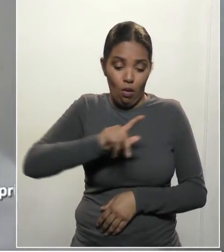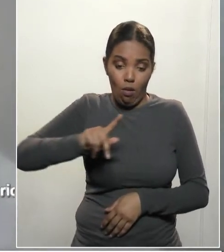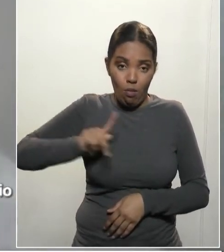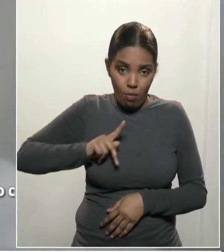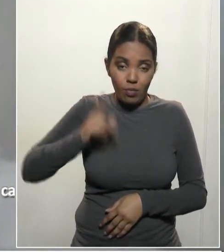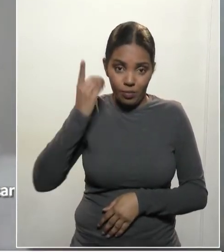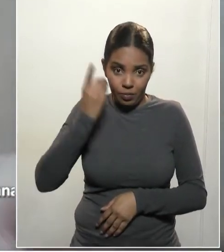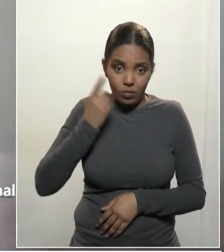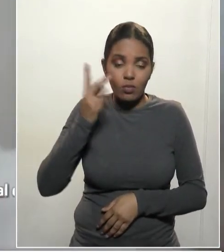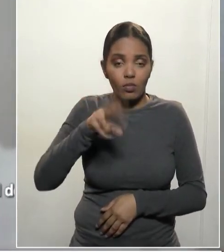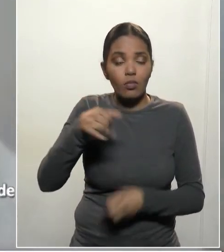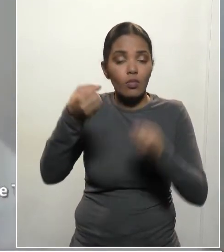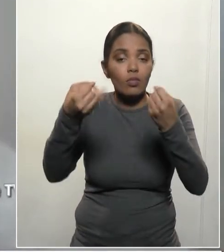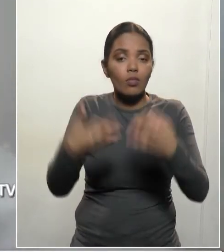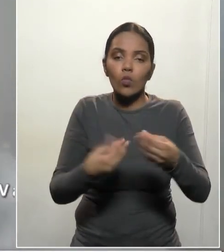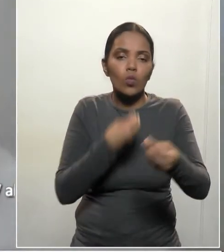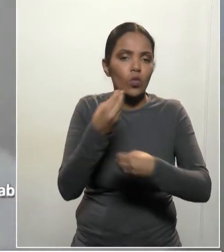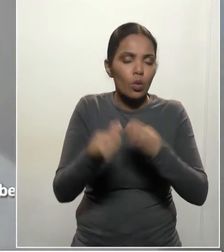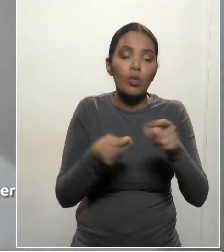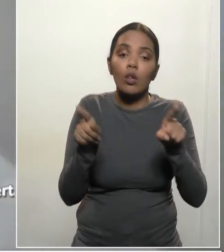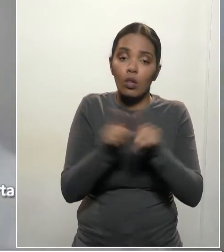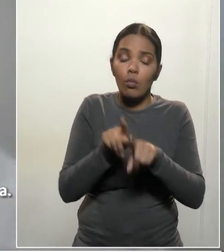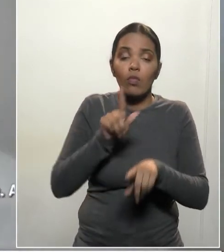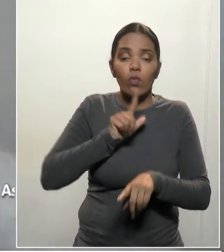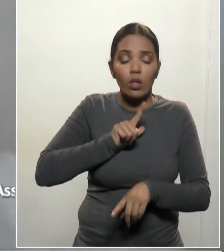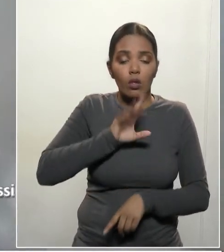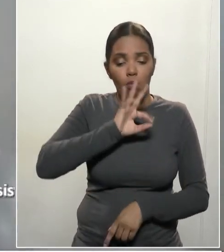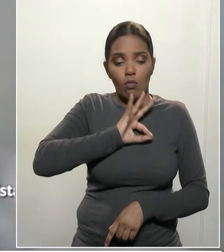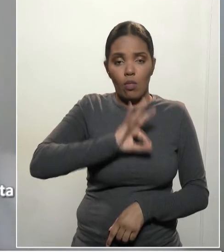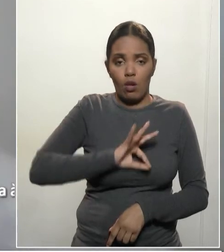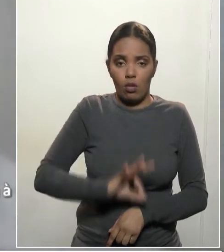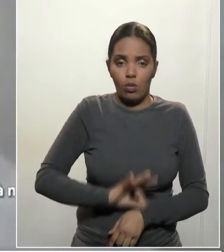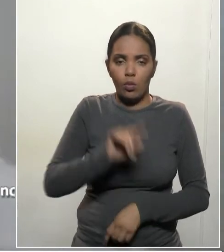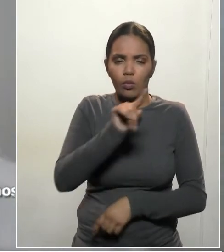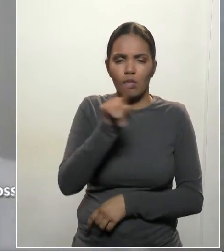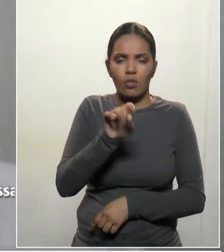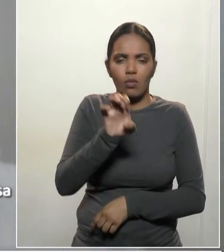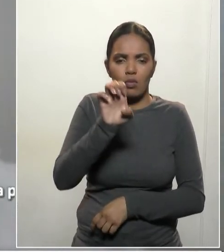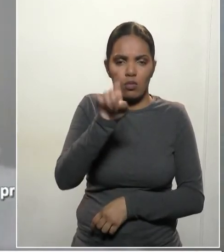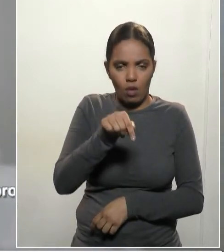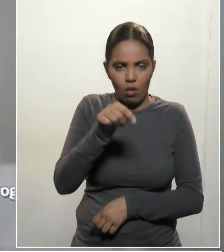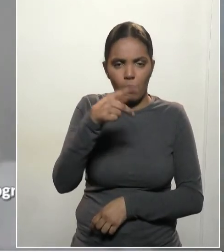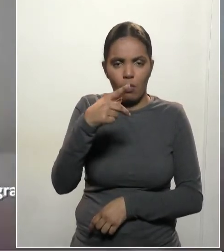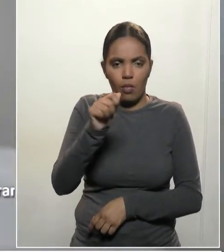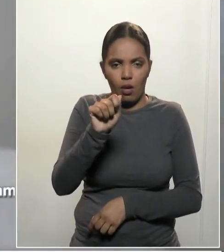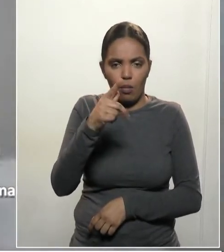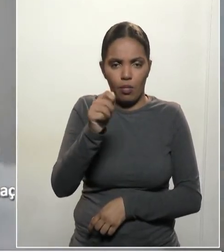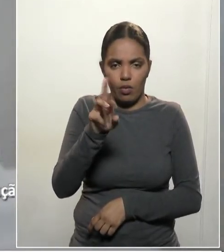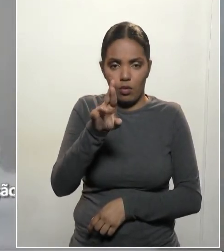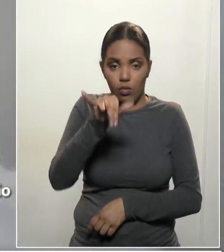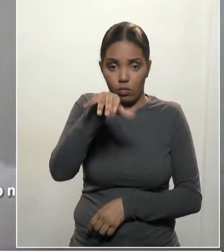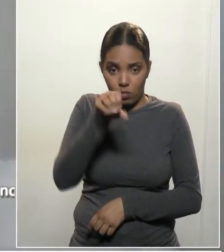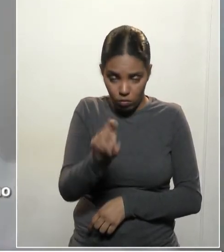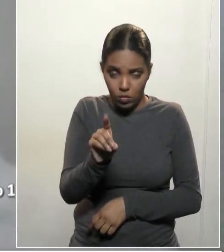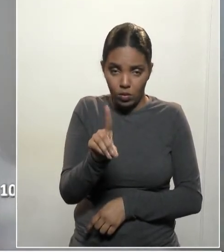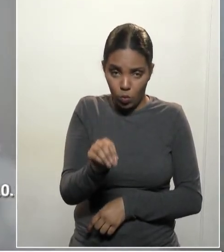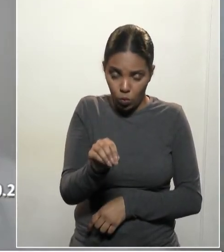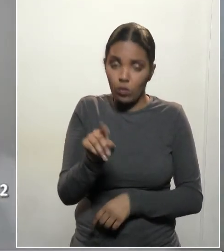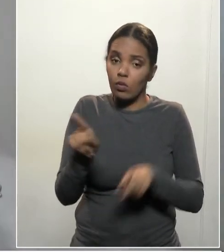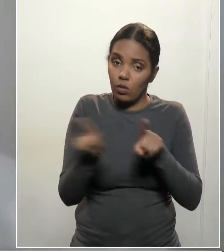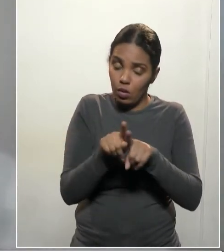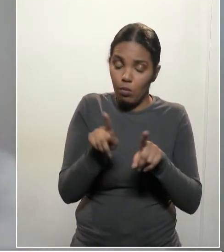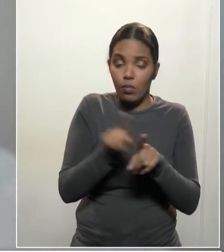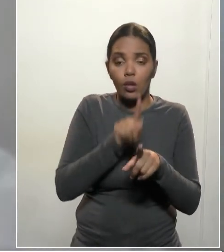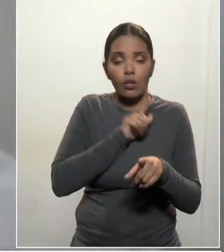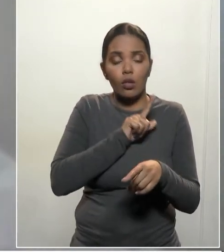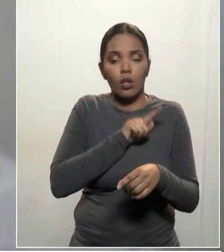pelos evangélicos, do Padre Zé Aparecido, que fala lá pelos católicos. Também teremos o doutor Osvaldo, que é diretor da Adalto